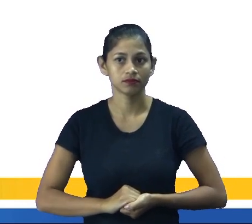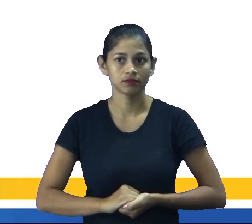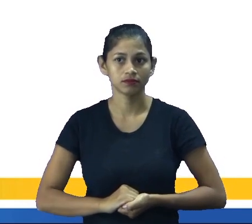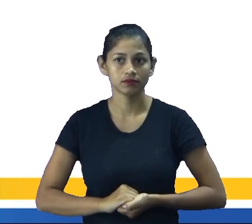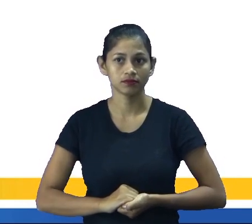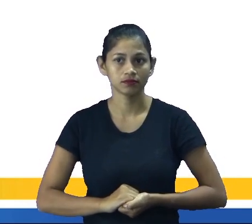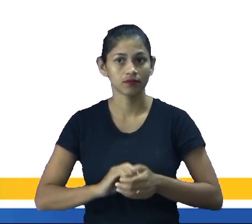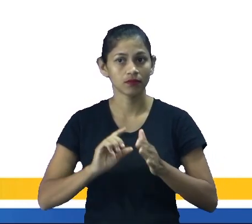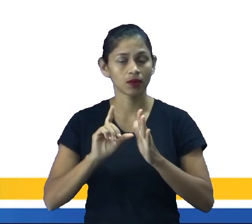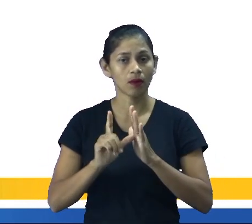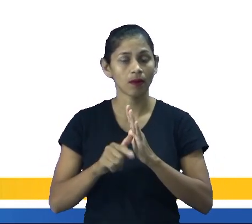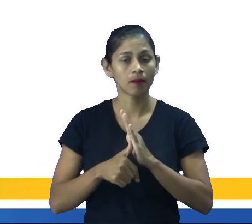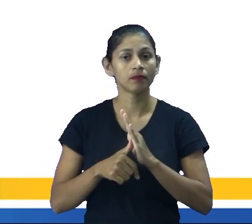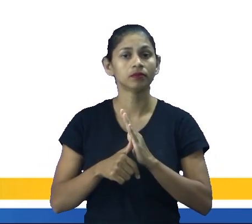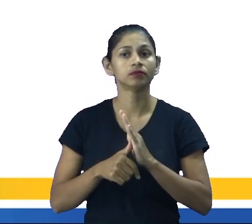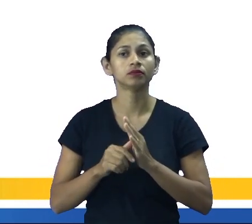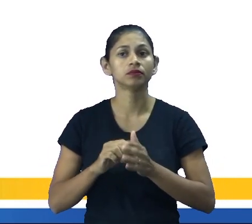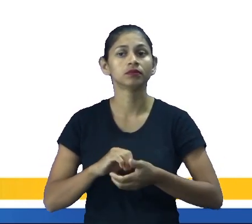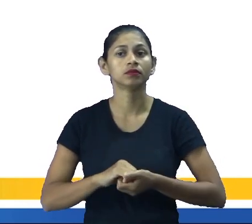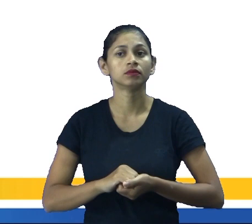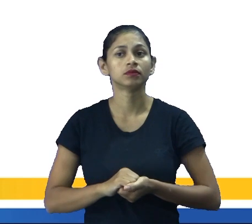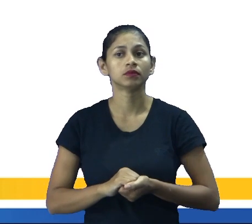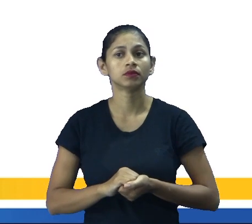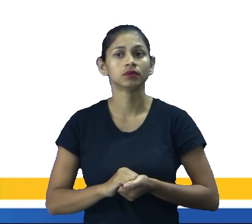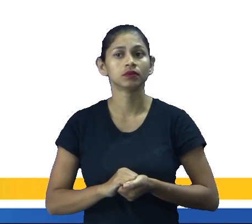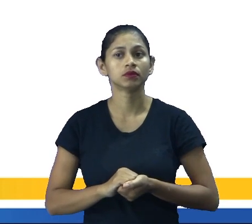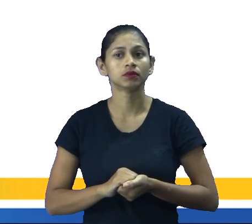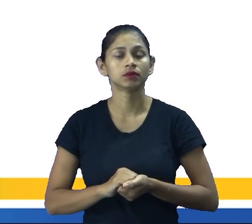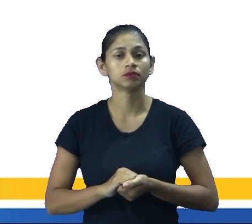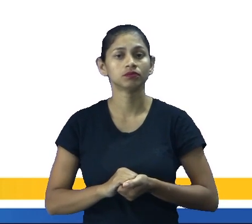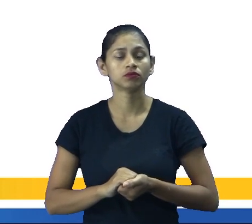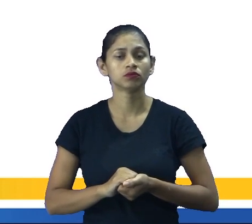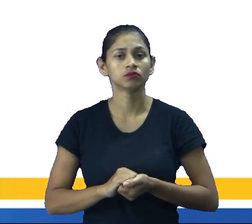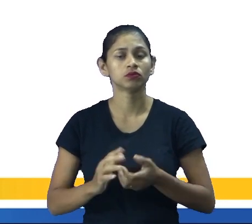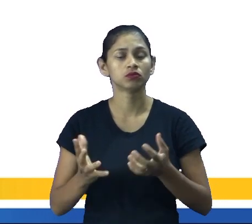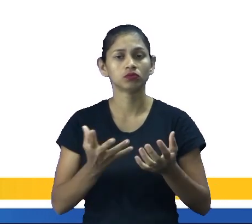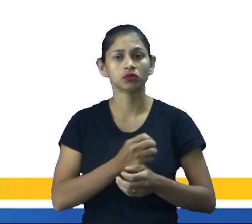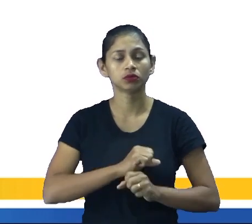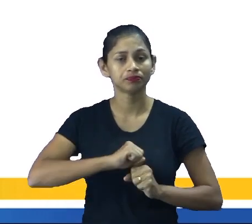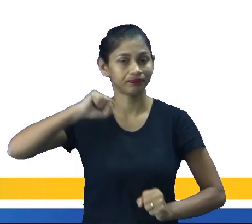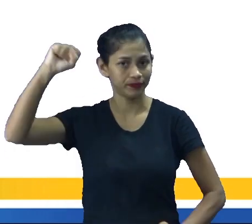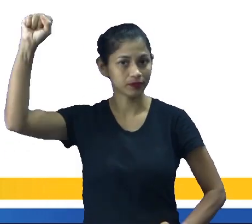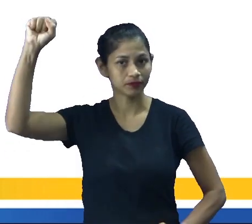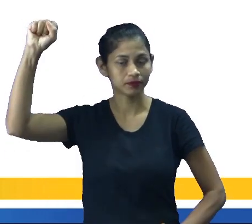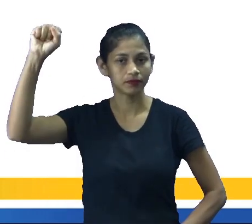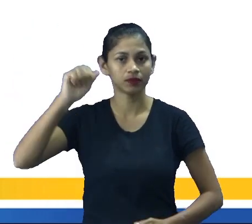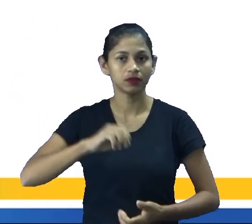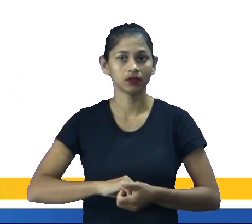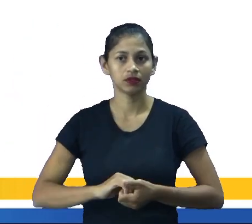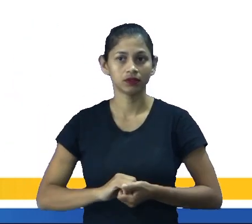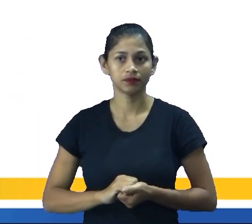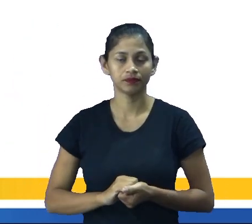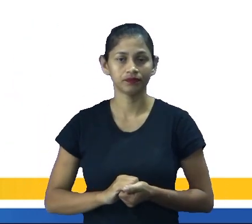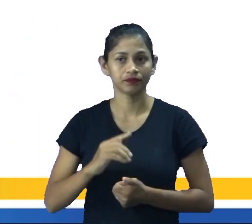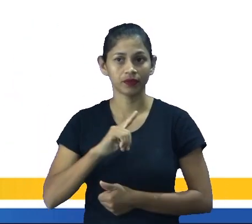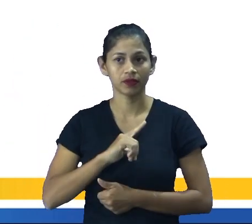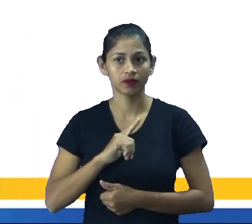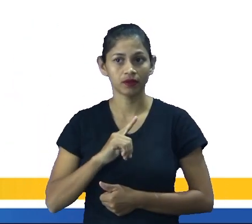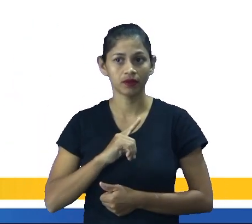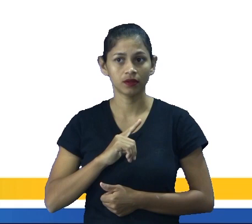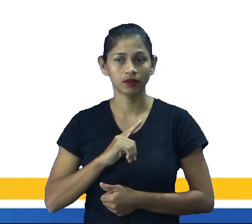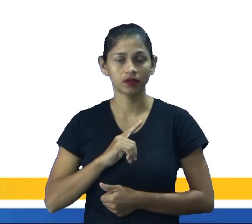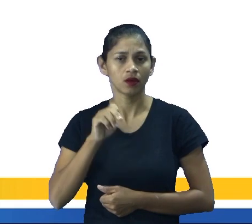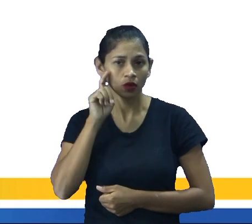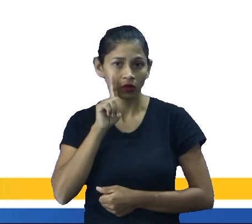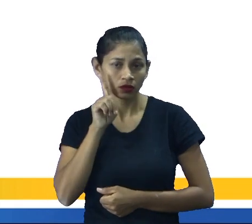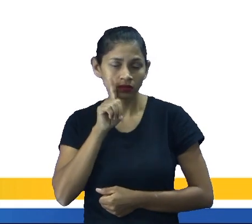A próxima comemoração é Independence Day, independência, o dia da independência. Nós temos ali, os Estados